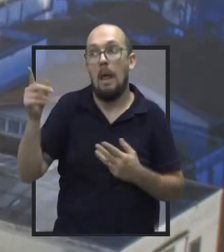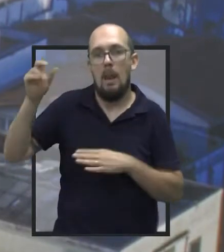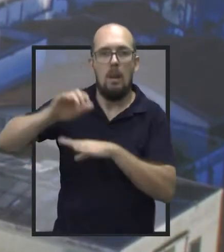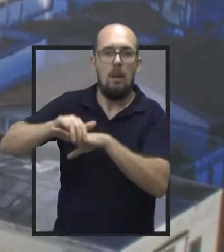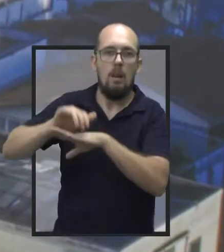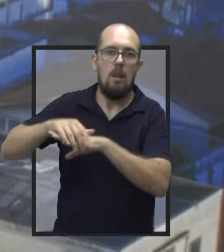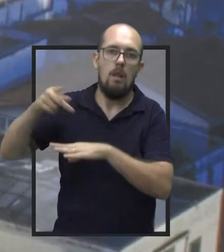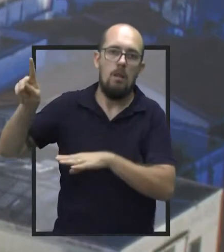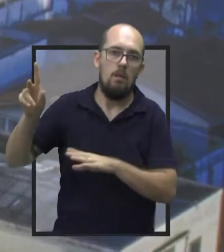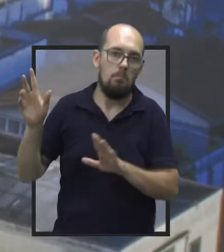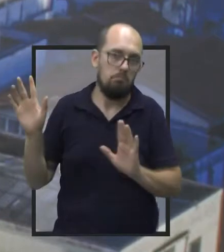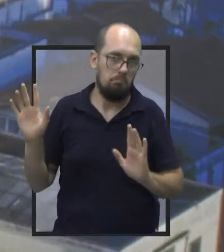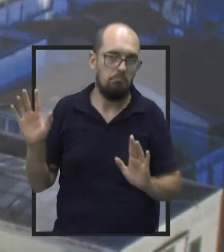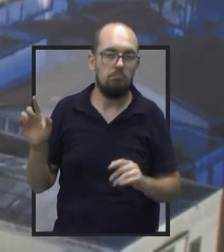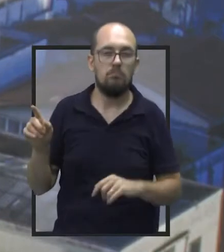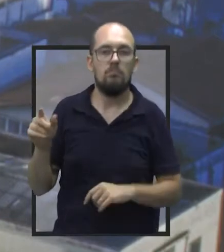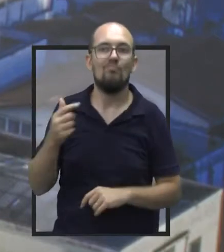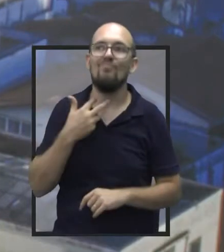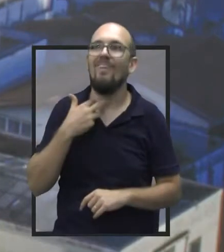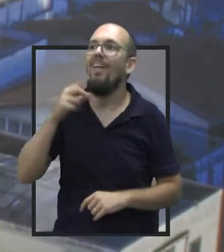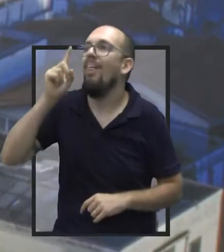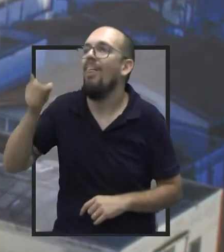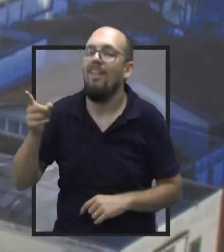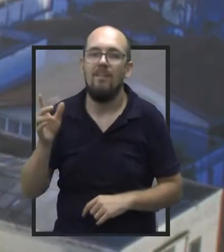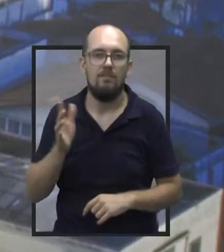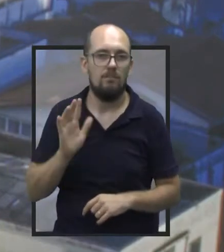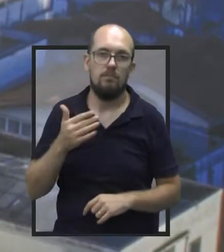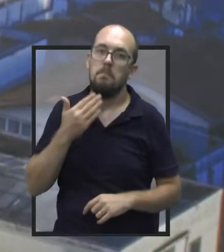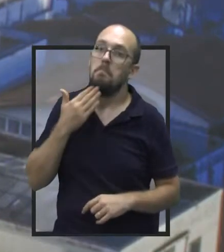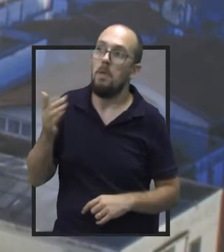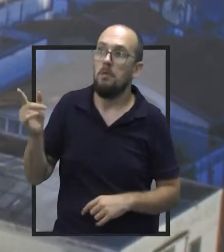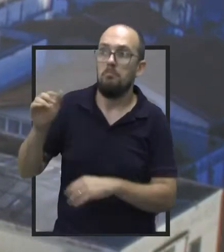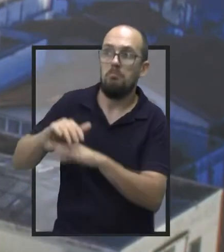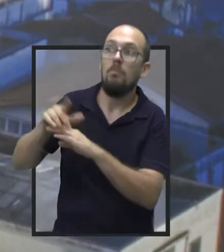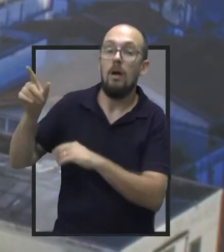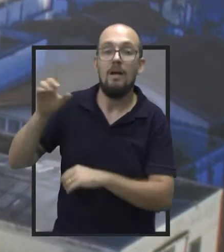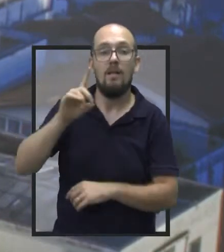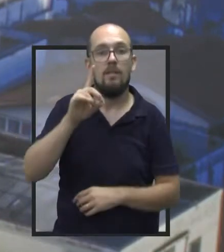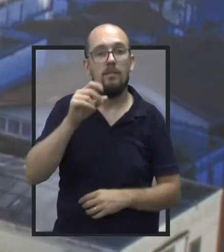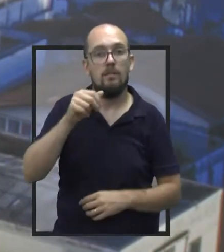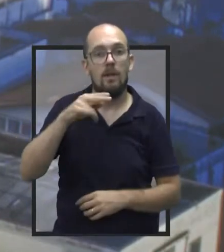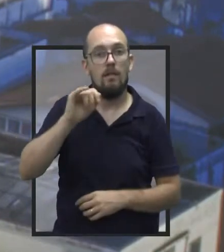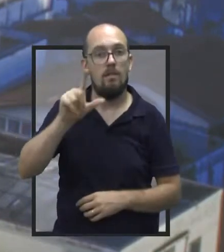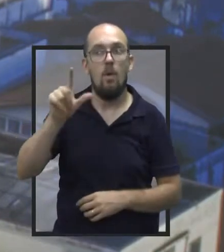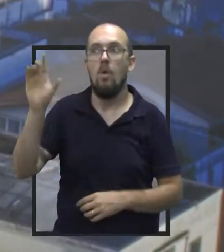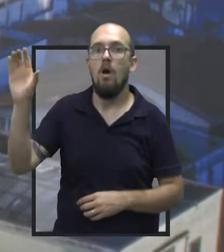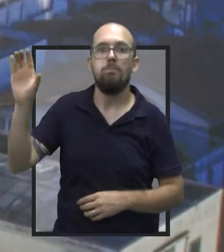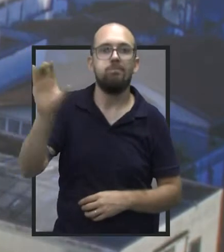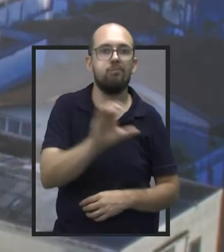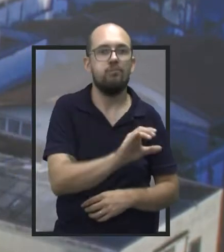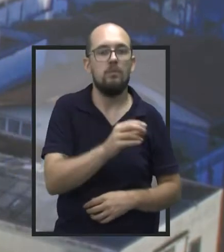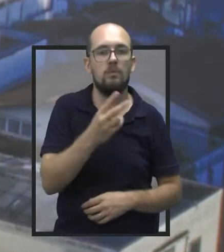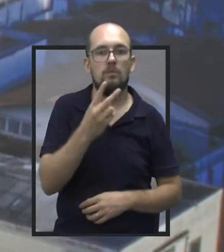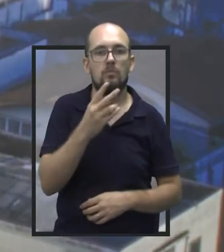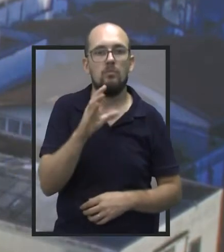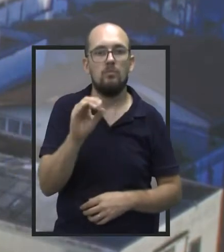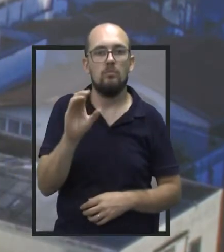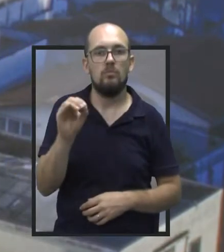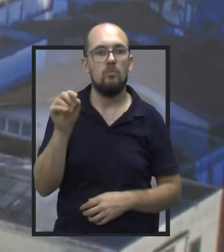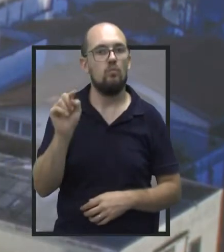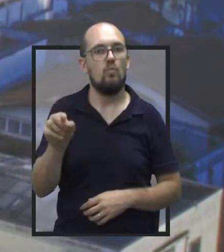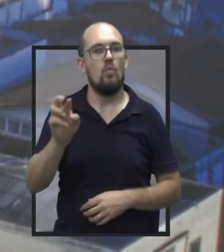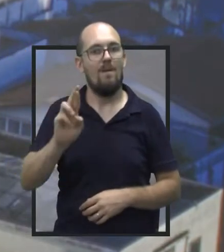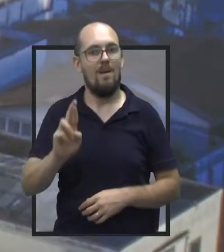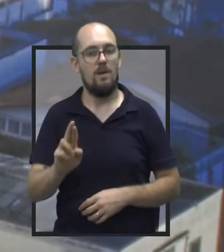o deputado Daniel Soares enviou para cá uma emenda de 200 mil reais e ela foi